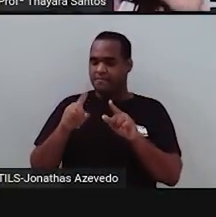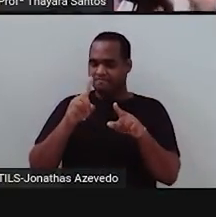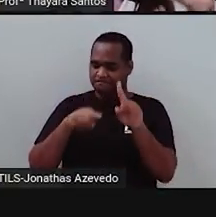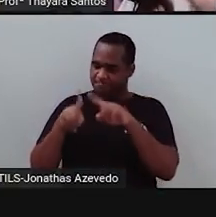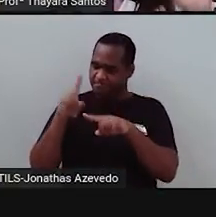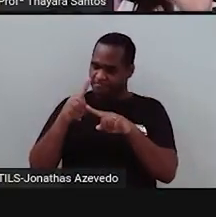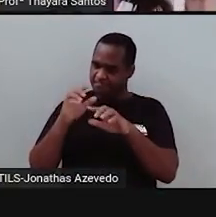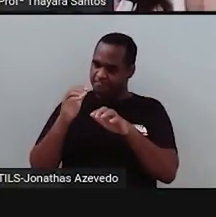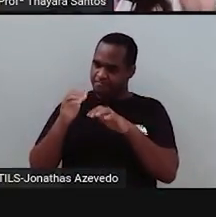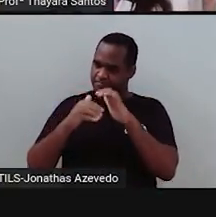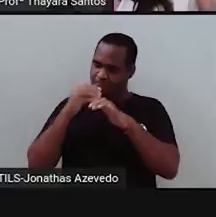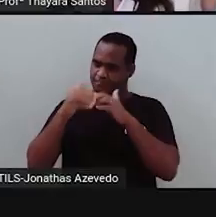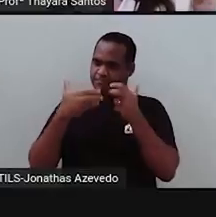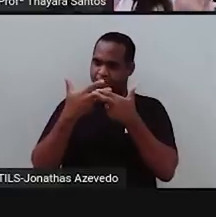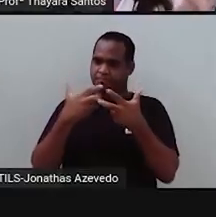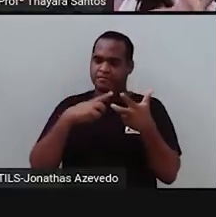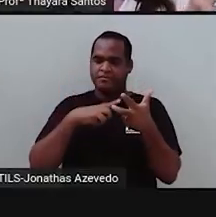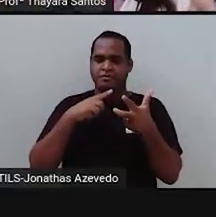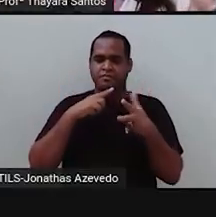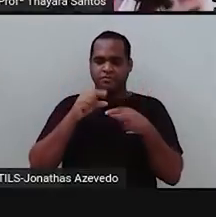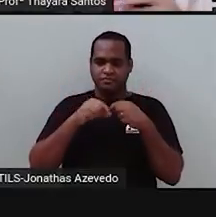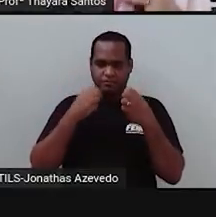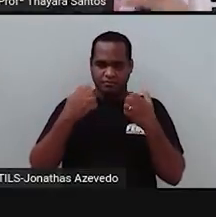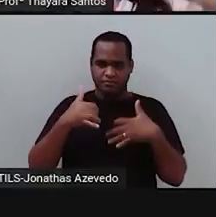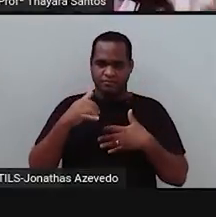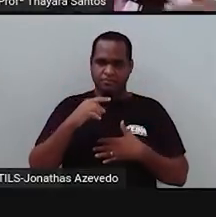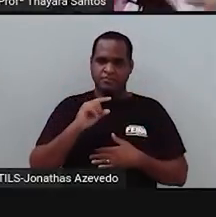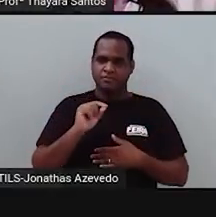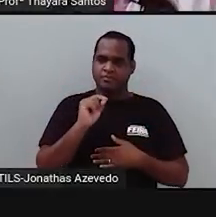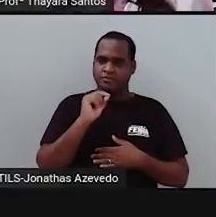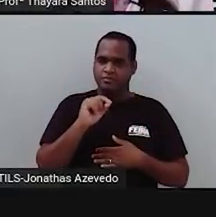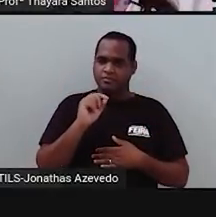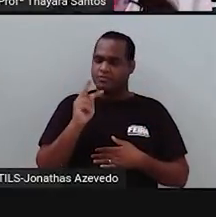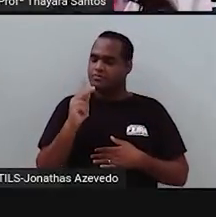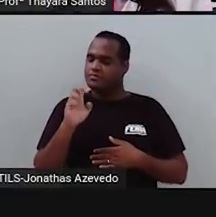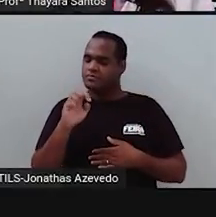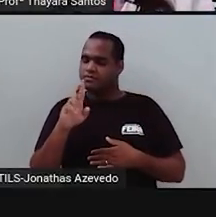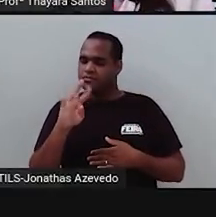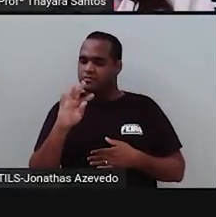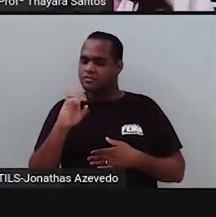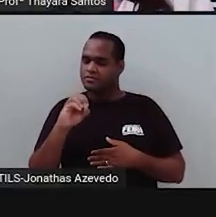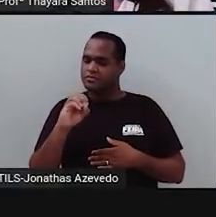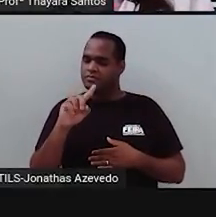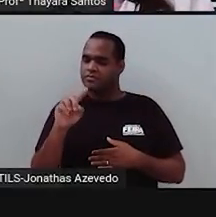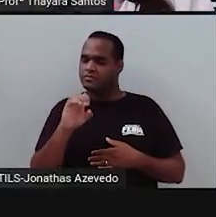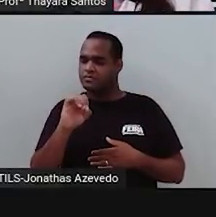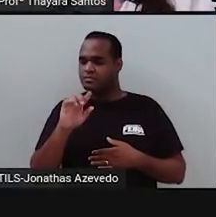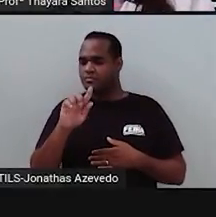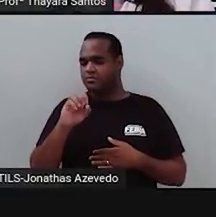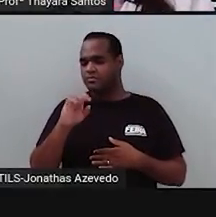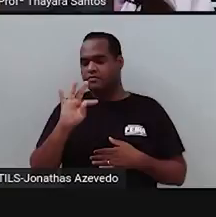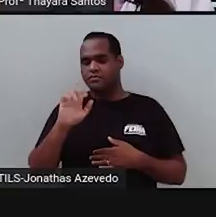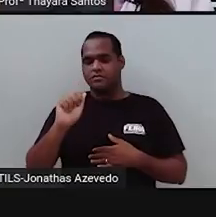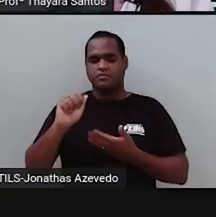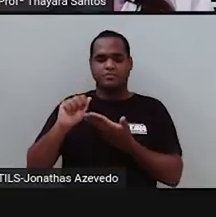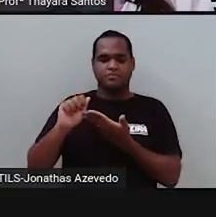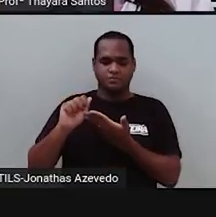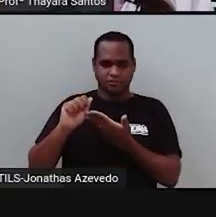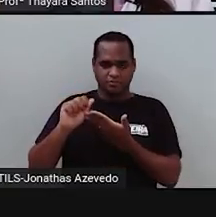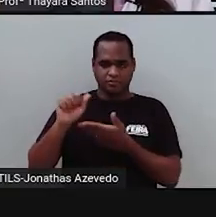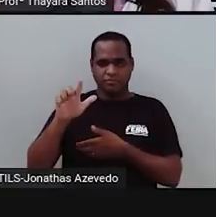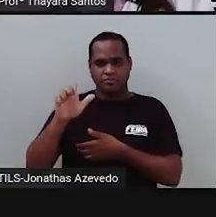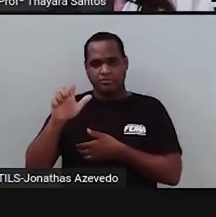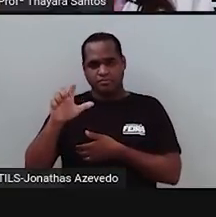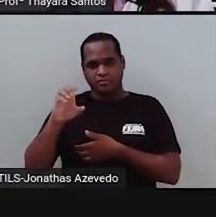porque ela é pura, né? Ela não tem nenhum... ela não pode ser heterosegota, ela não teve mistura com outra planta. Então, ela tem os alelos